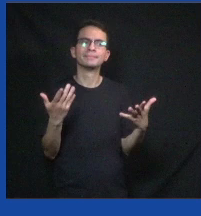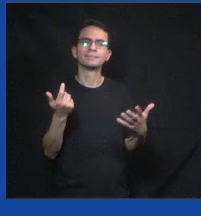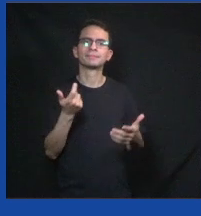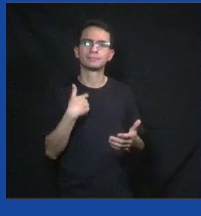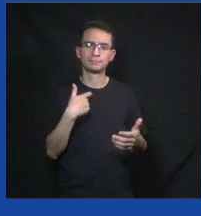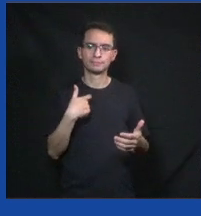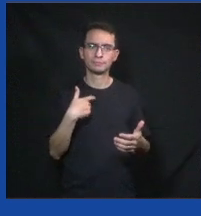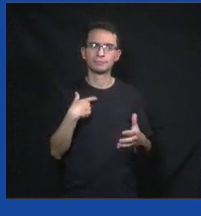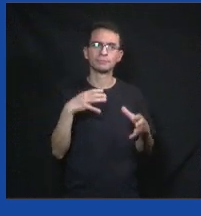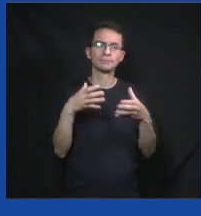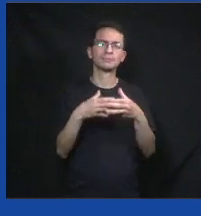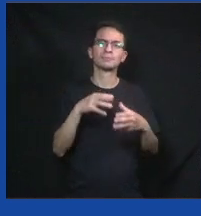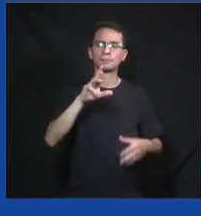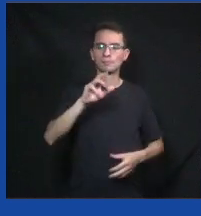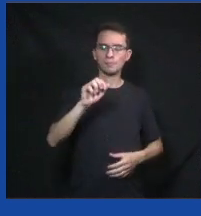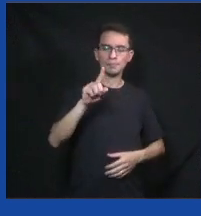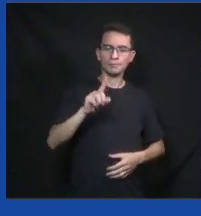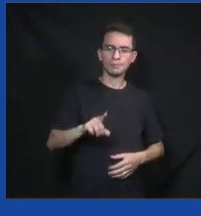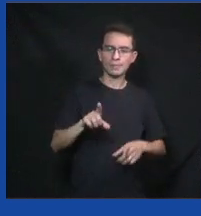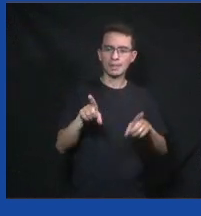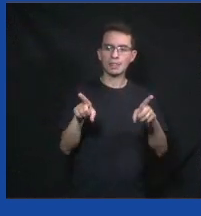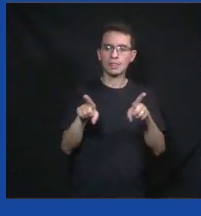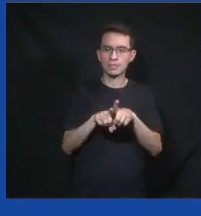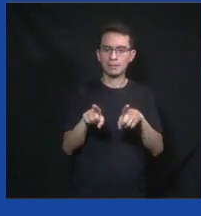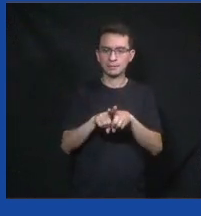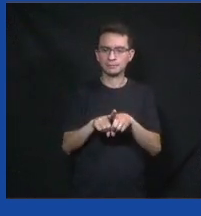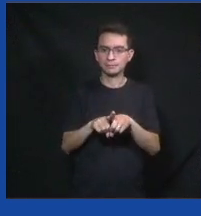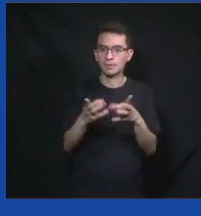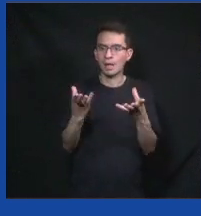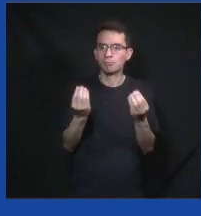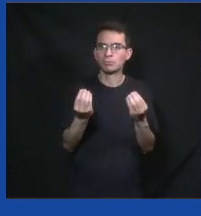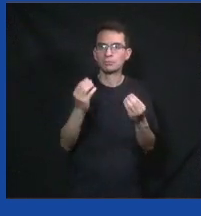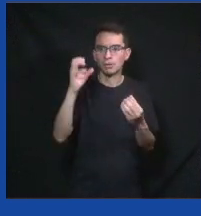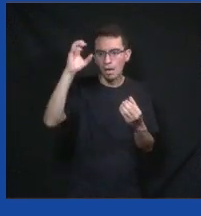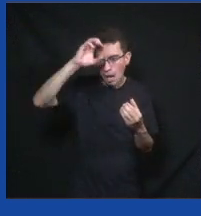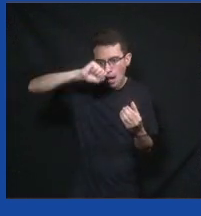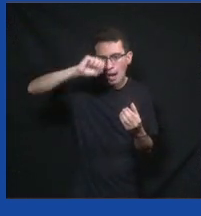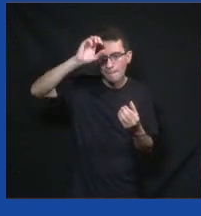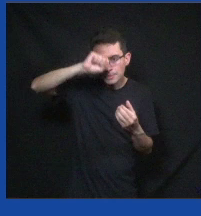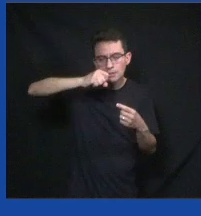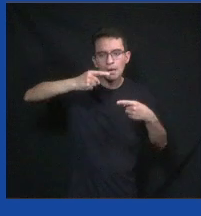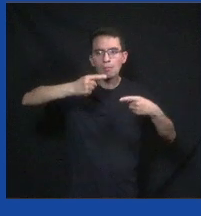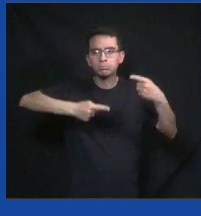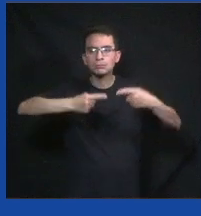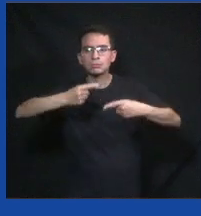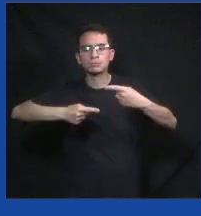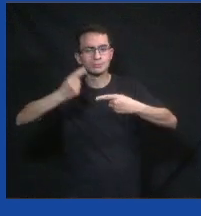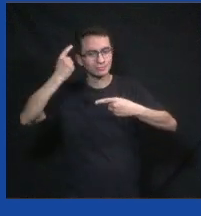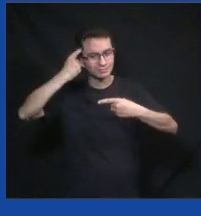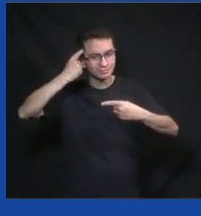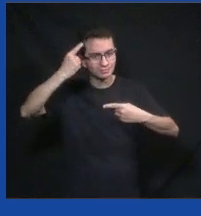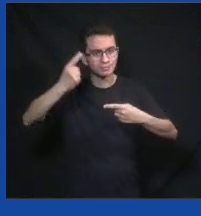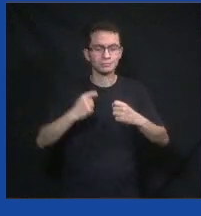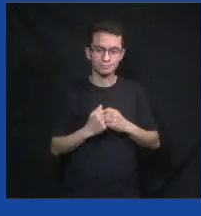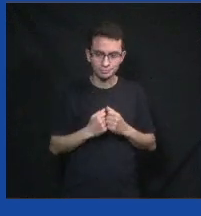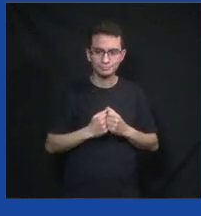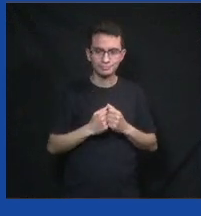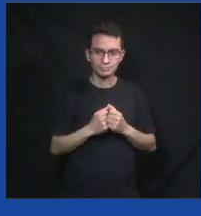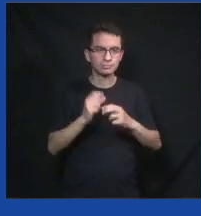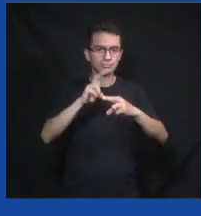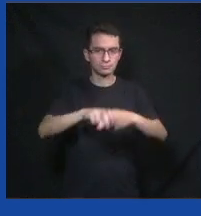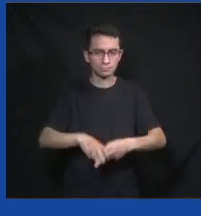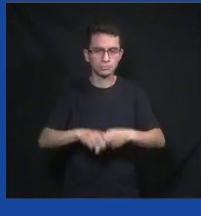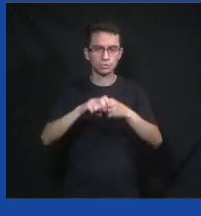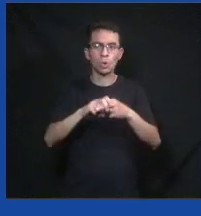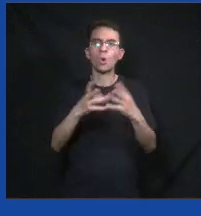membros da Raps também e por lá aprendi bastante sobre atuação política, sobre uma série de coisas. Então, eu venho aqui